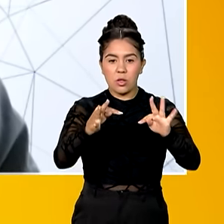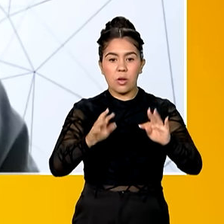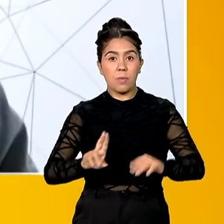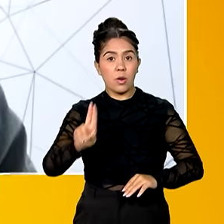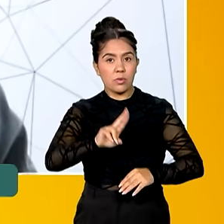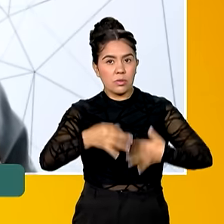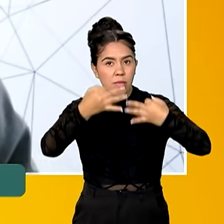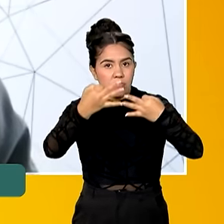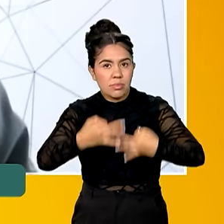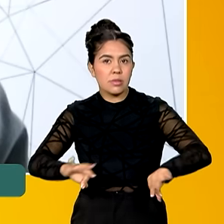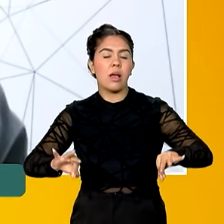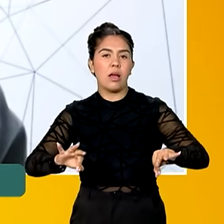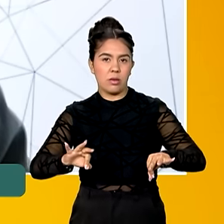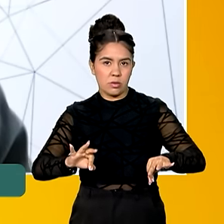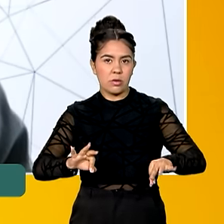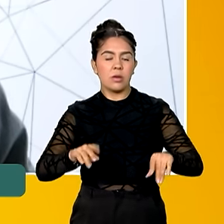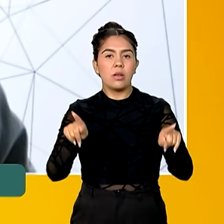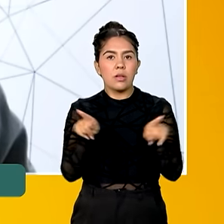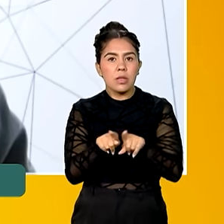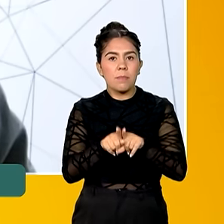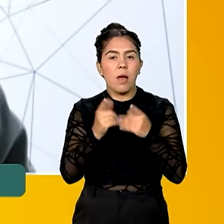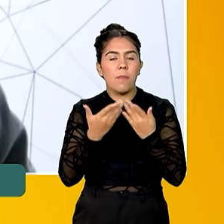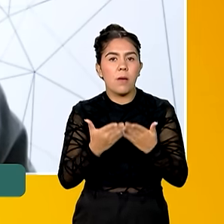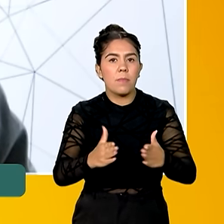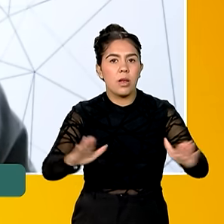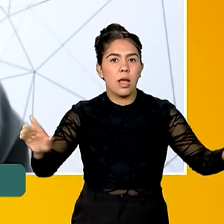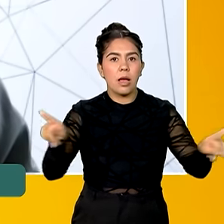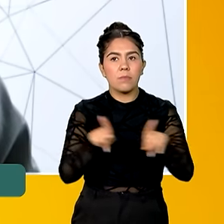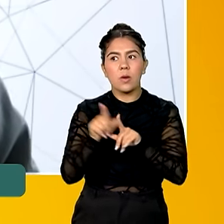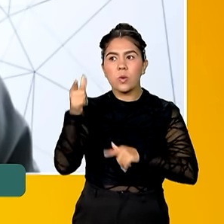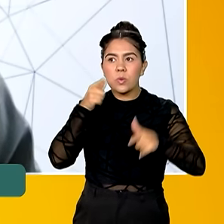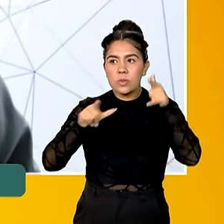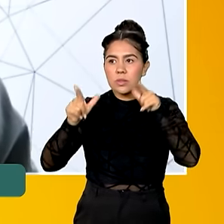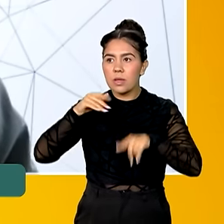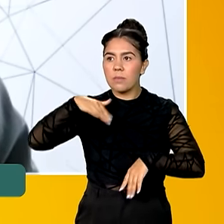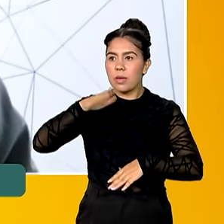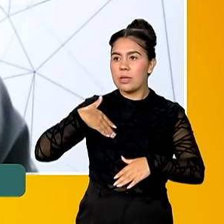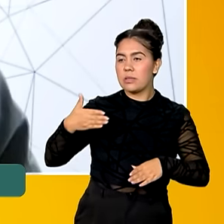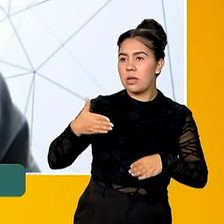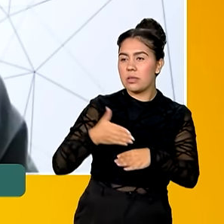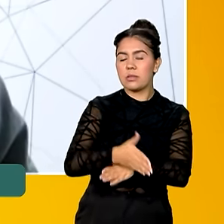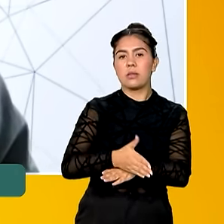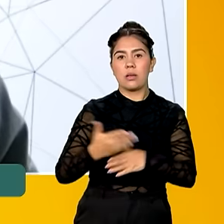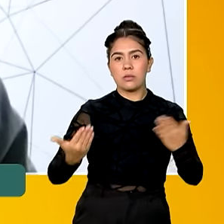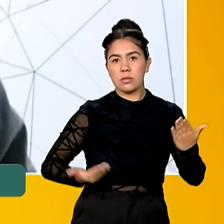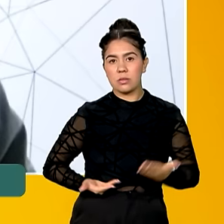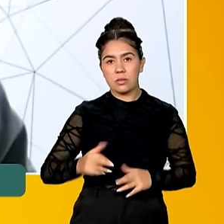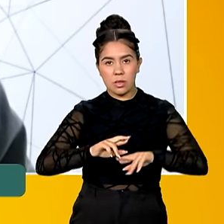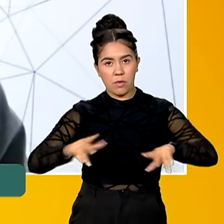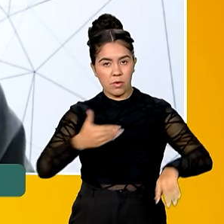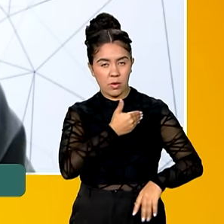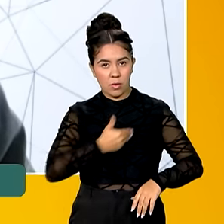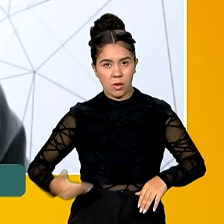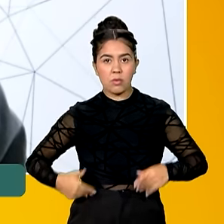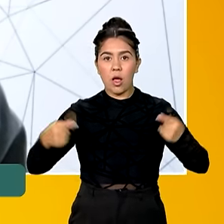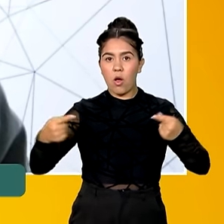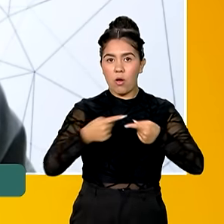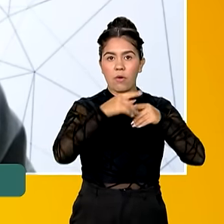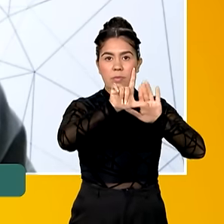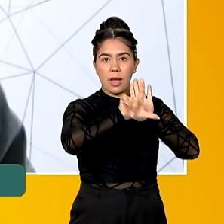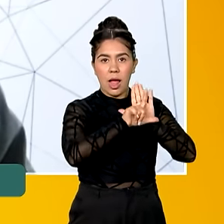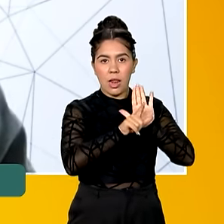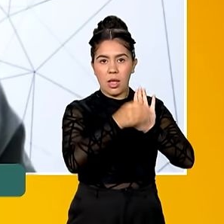tecnologias, para a gente ampliar e simplificar o acesso aos serviços públicos. Essa estratégia, ela está prevista na Lei de Governo Digital,